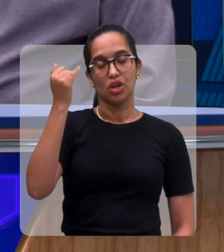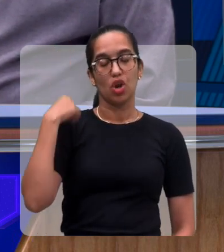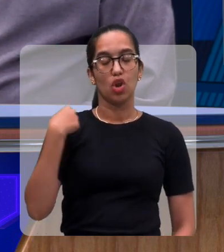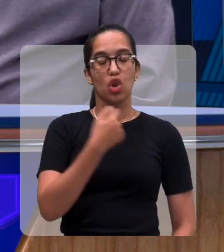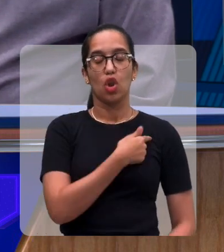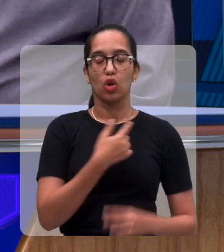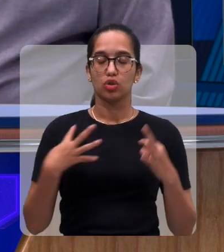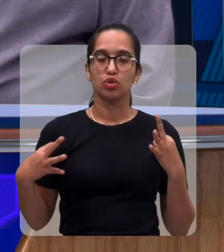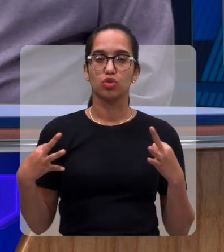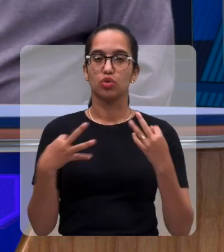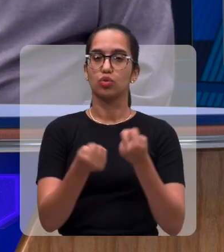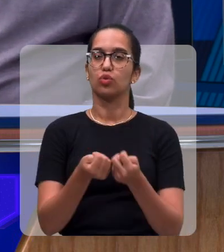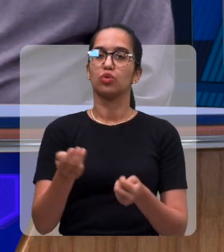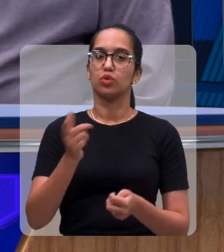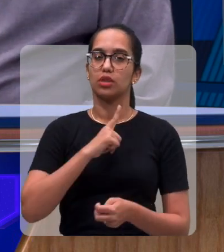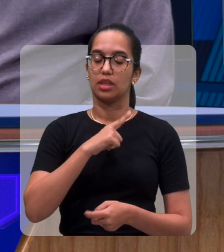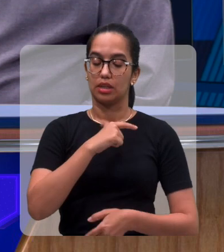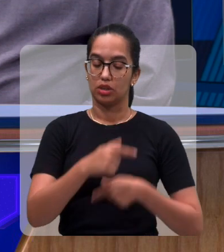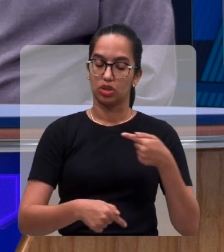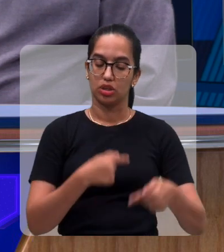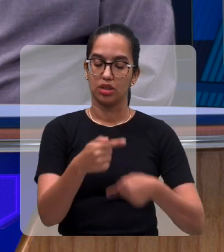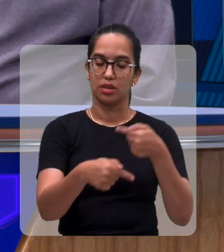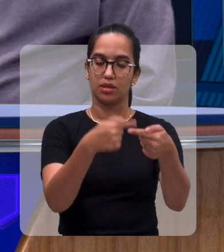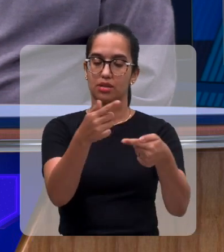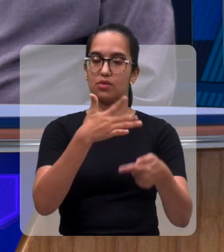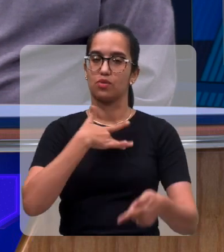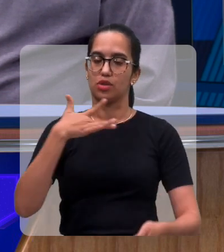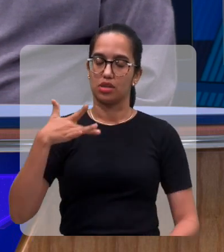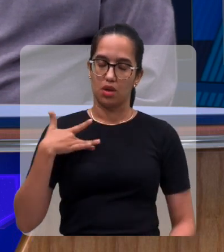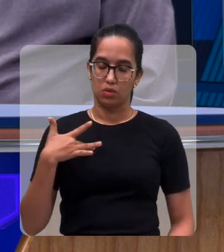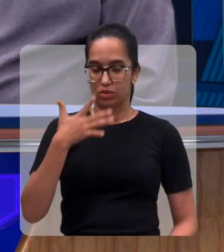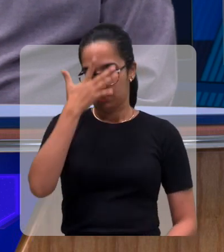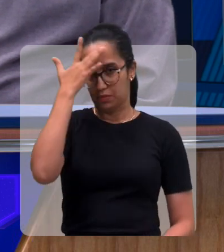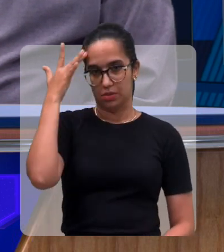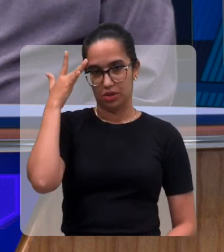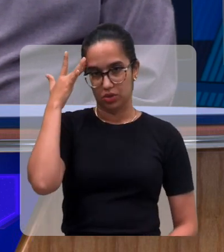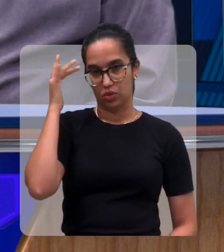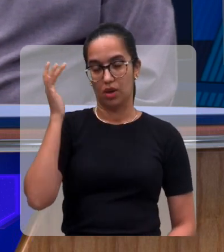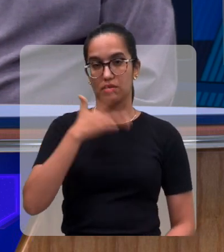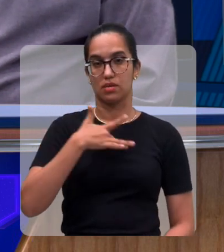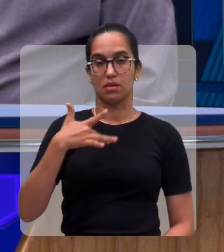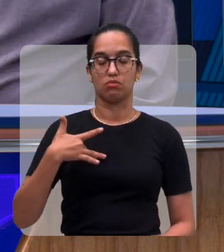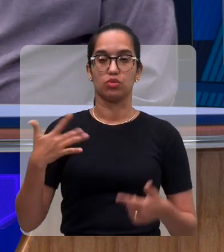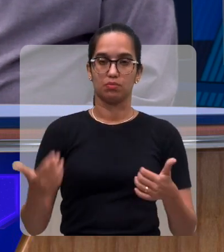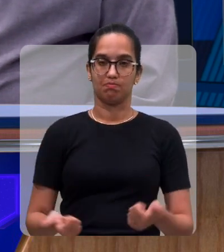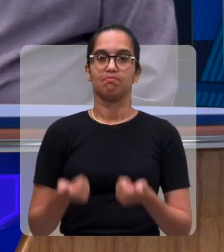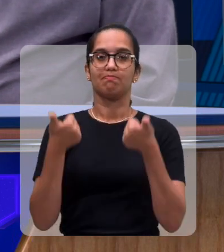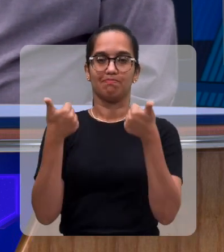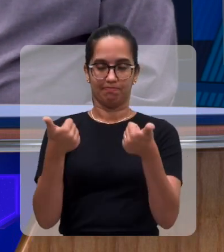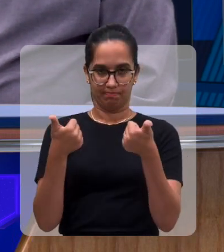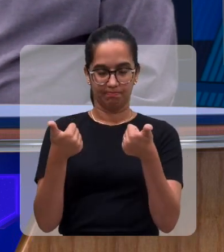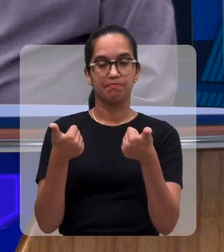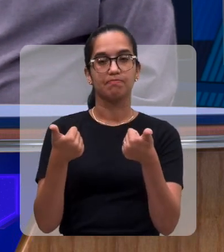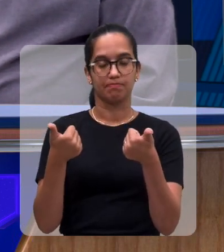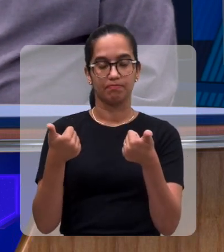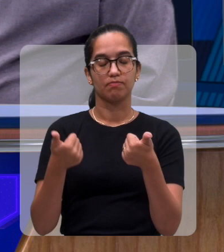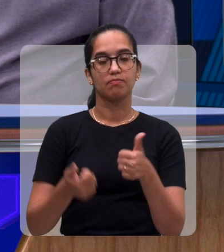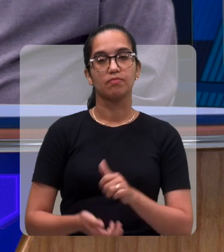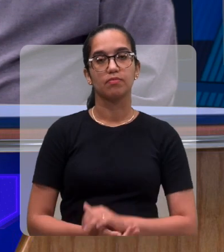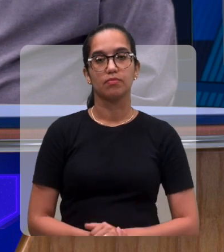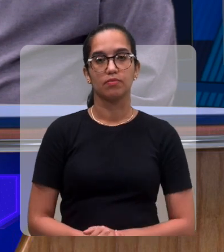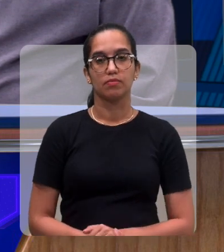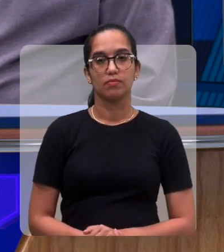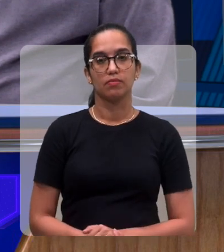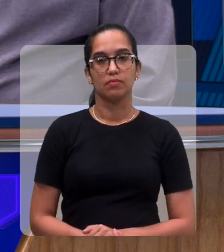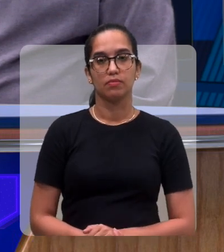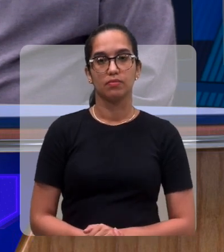tenhamos uma geração mais saudável, pessoas com a saúde, com a saúde melhor, com